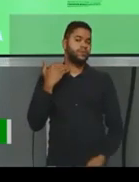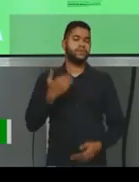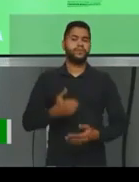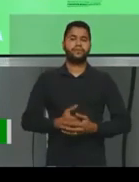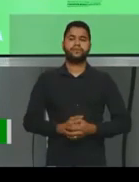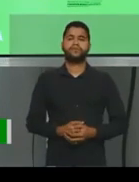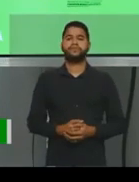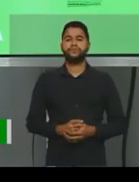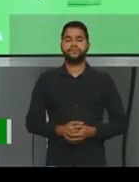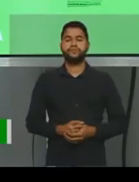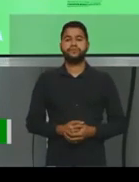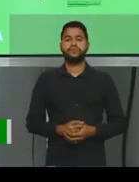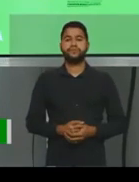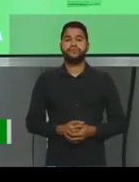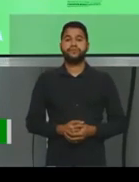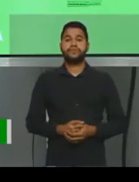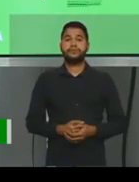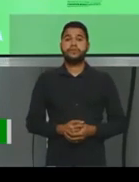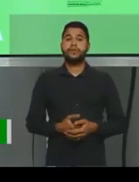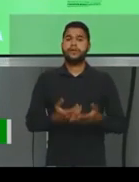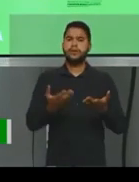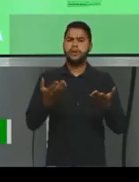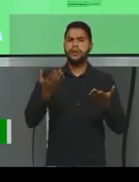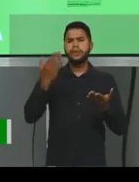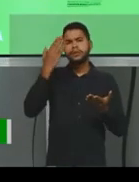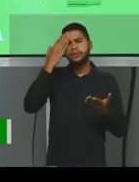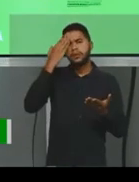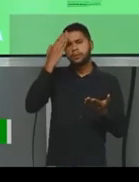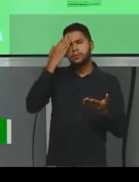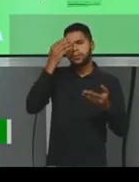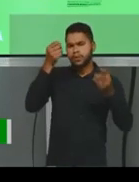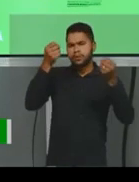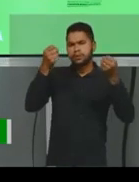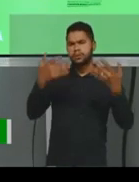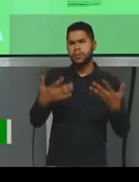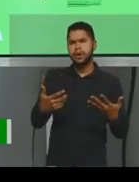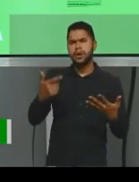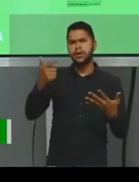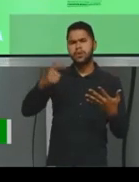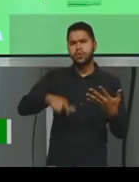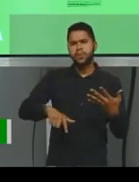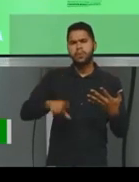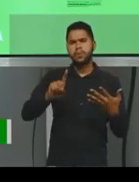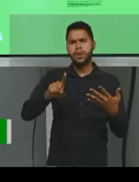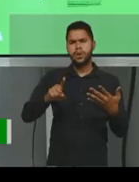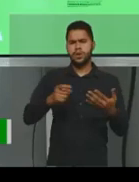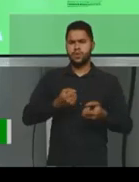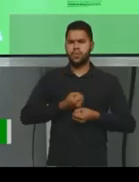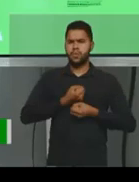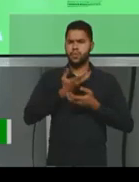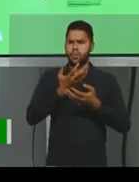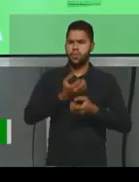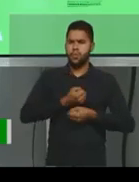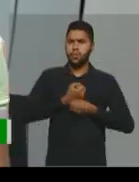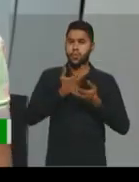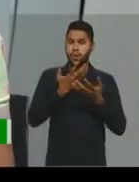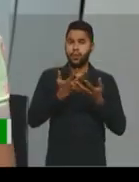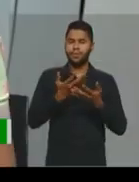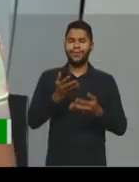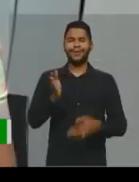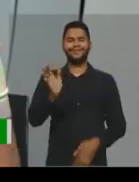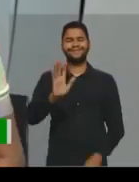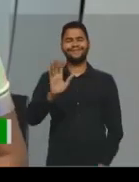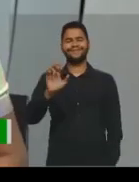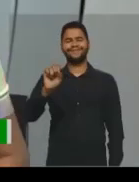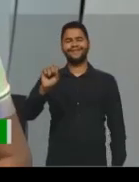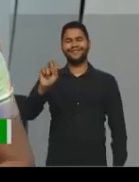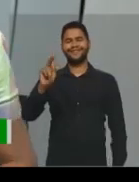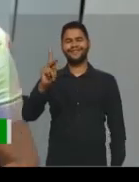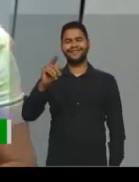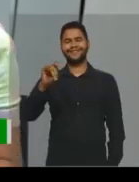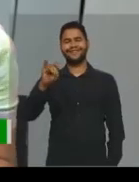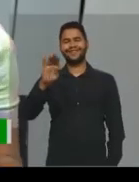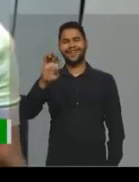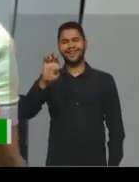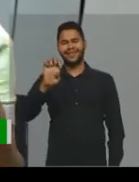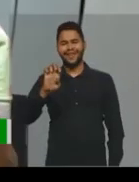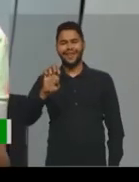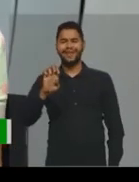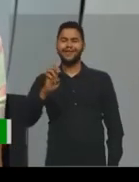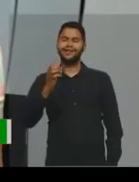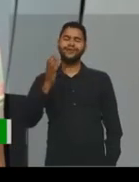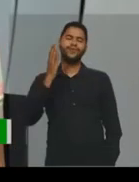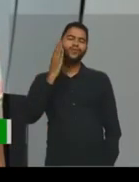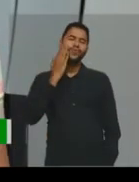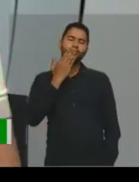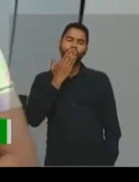A Chayane quer saber o seguinte. Poderia explicar novamente sobre o poema? Oi, Chayane. Um beijo para você. Um